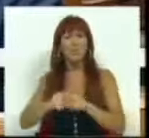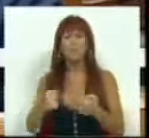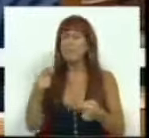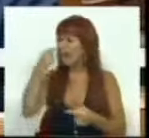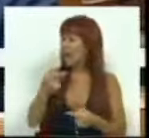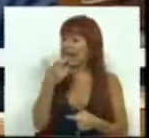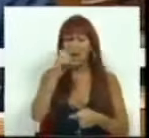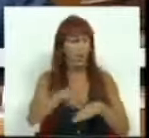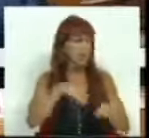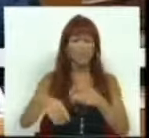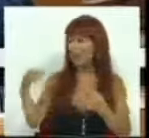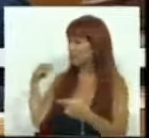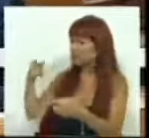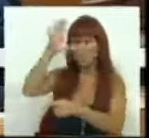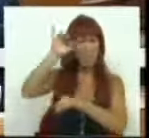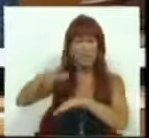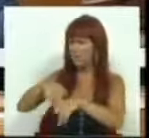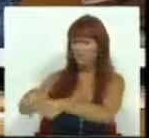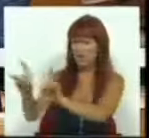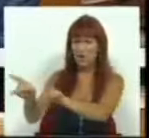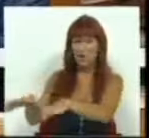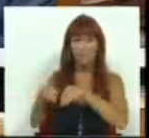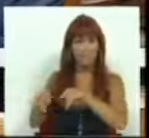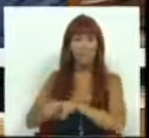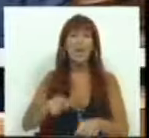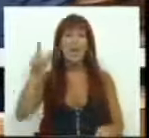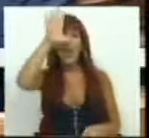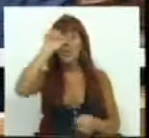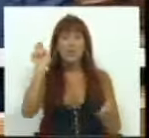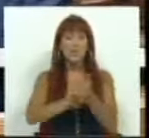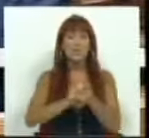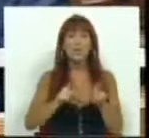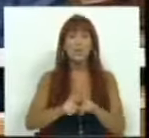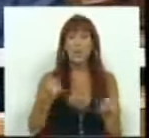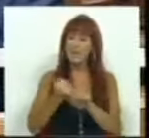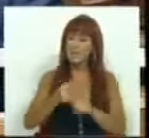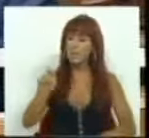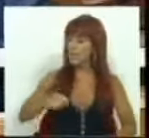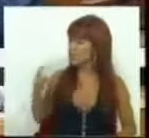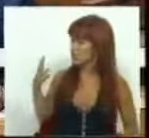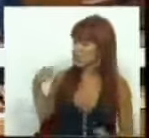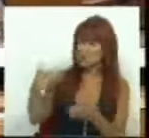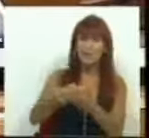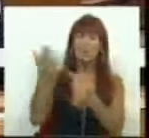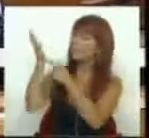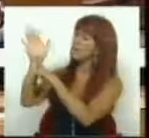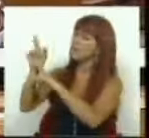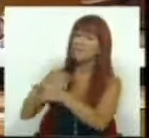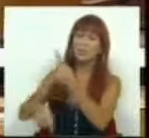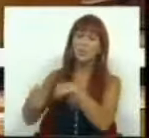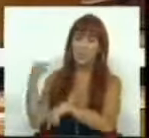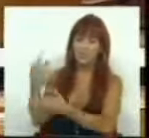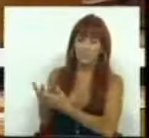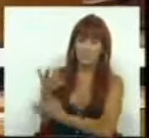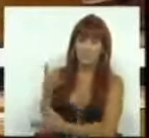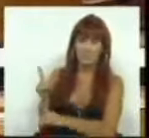vindo a ser cometidos pelo Governo. Um Governo que marcou a sua ação nestes três meses pela matriz ontem aqui